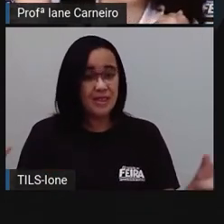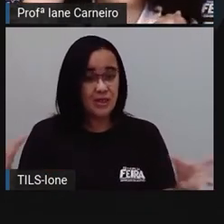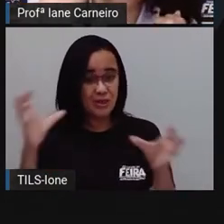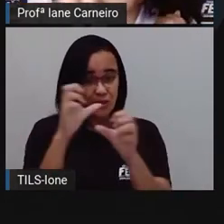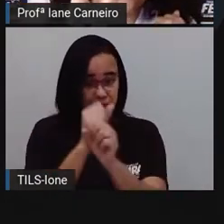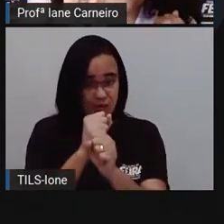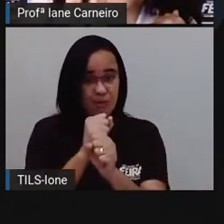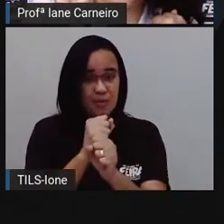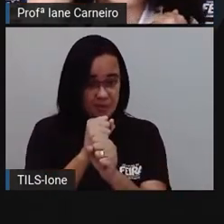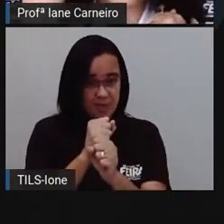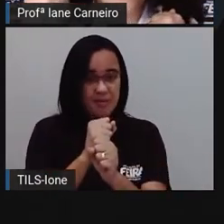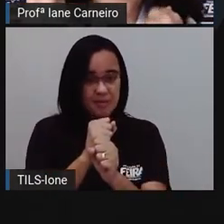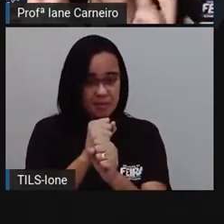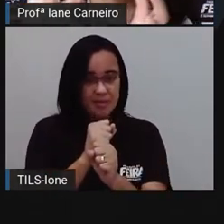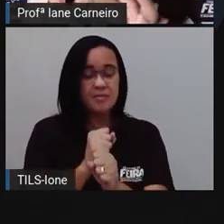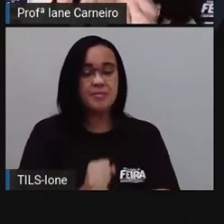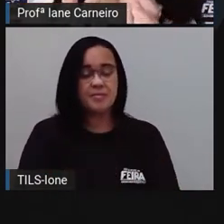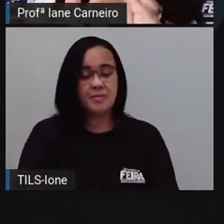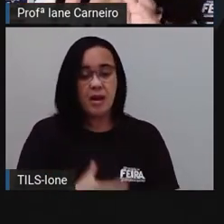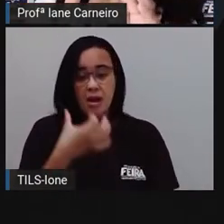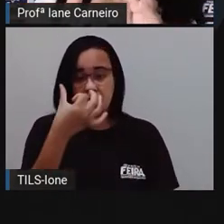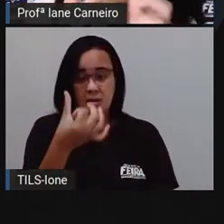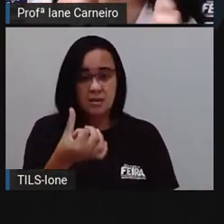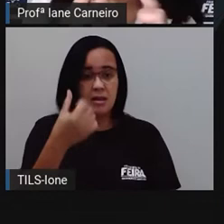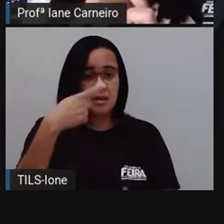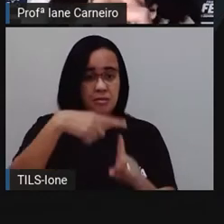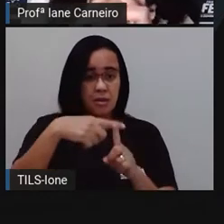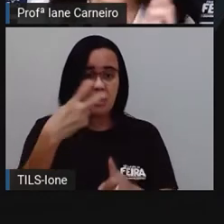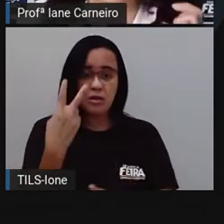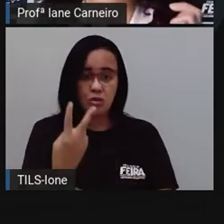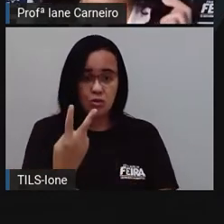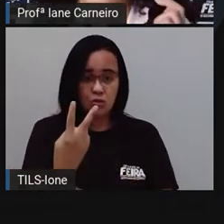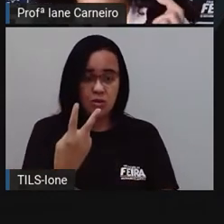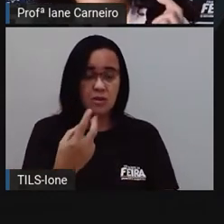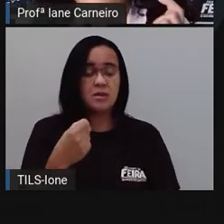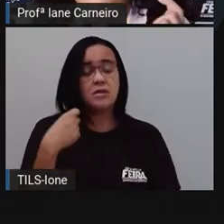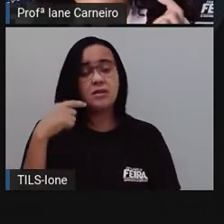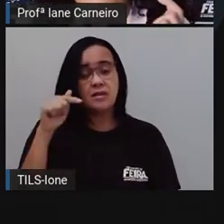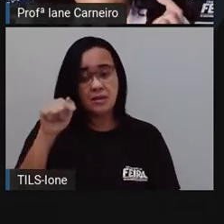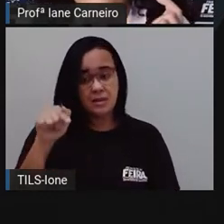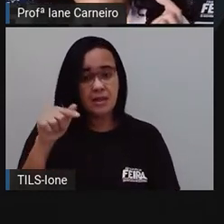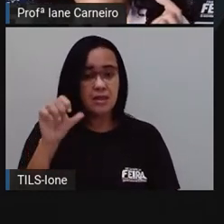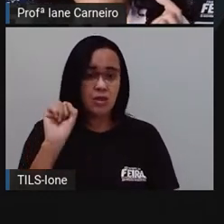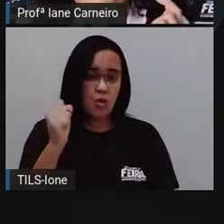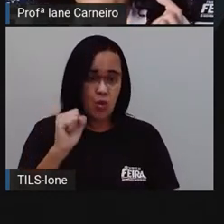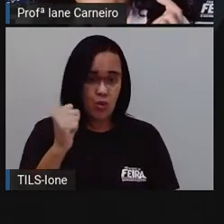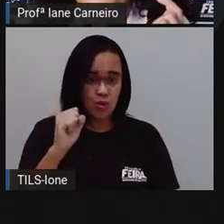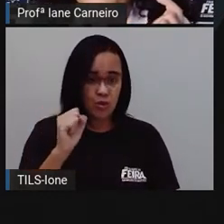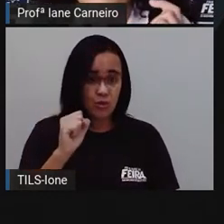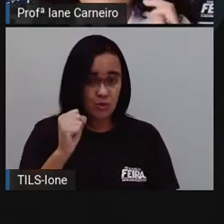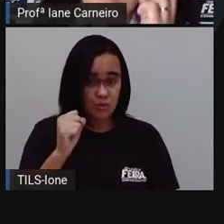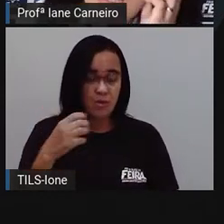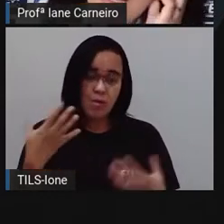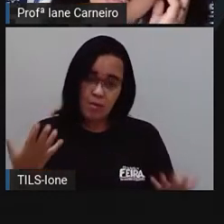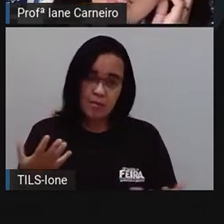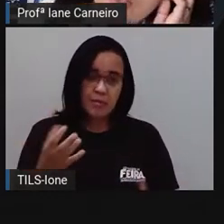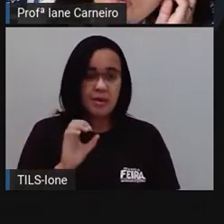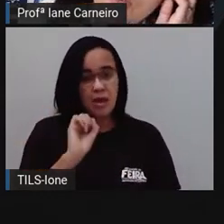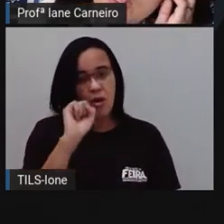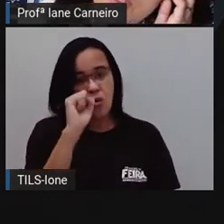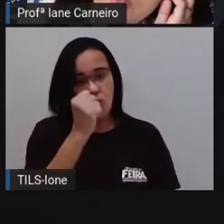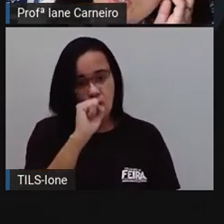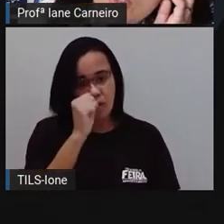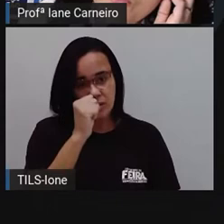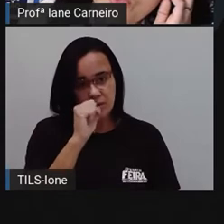mais dois. Então seis, sete, oito. Venho aqui e coloco o oito, ó. Aqui